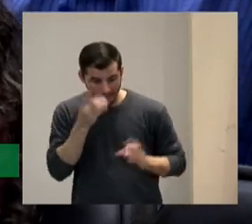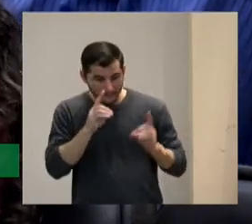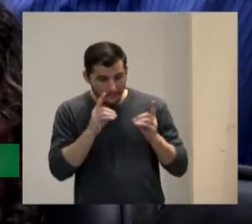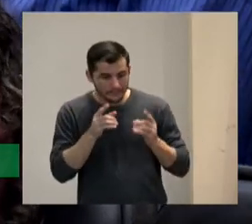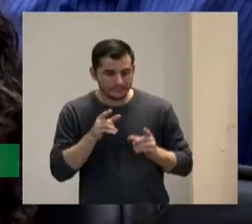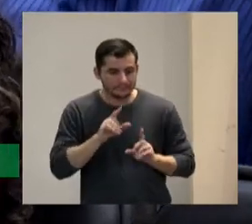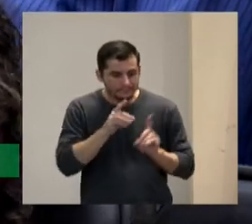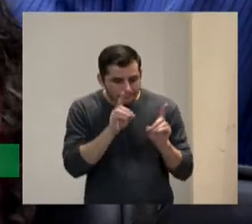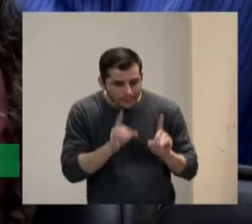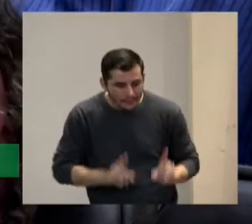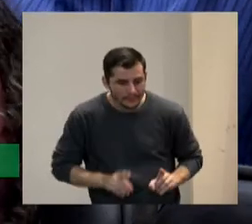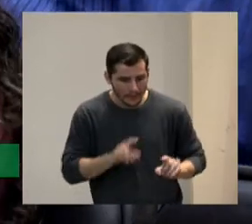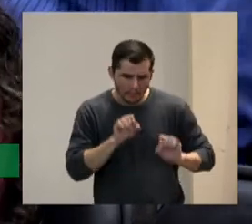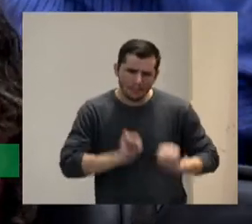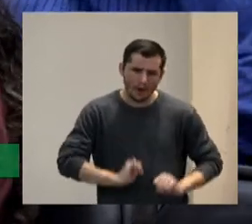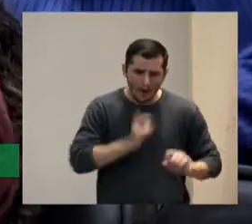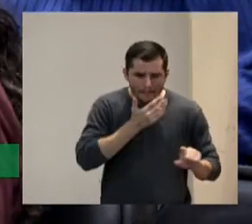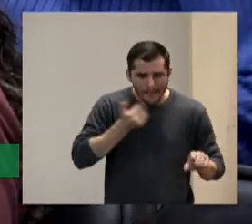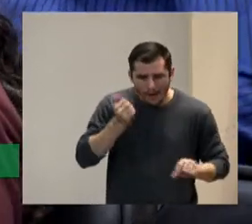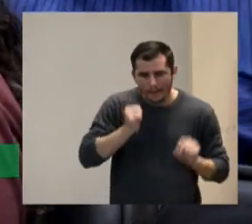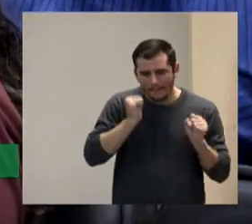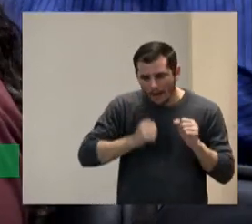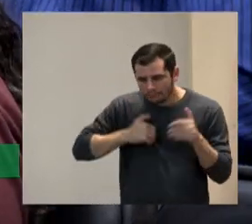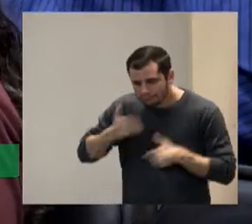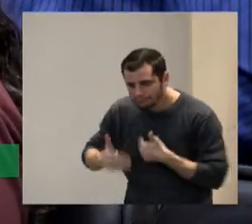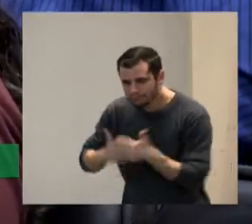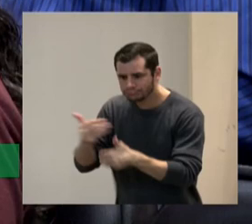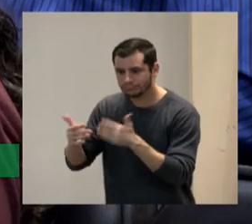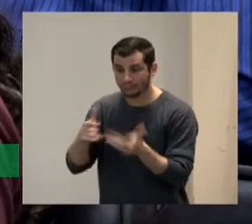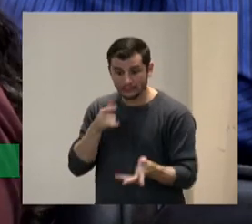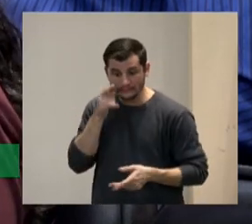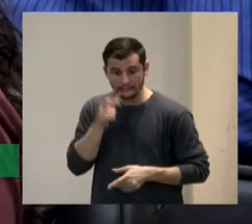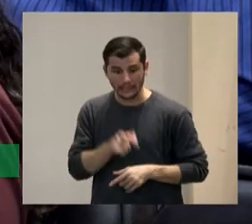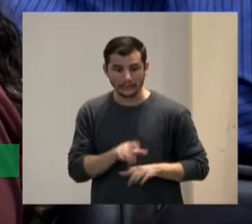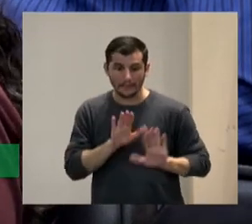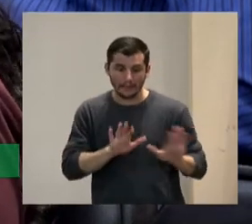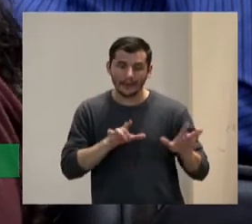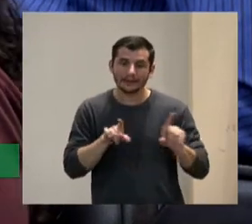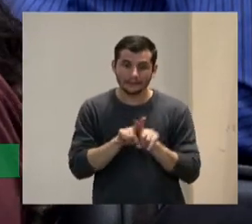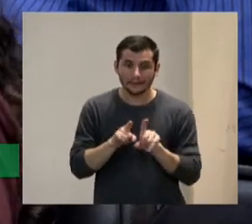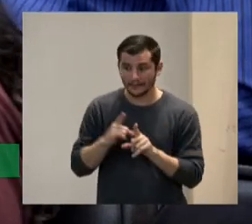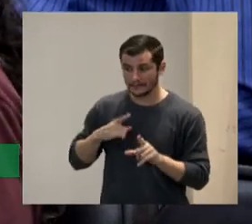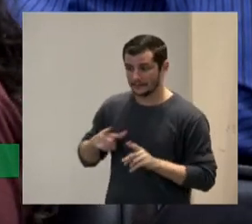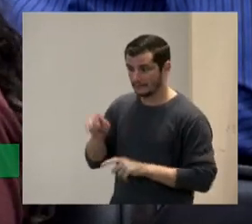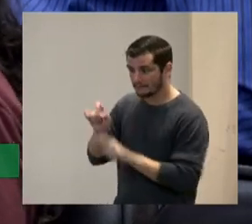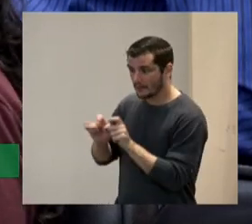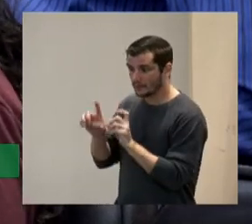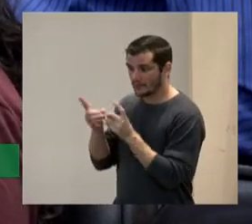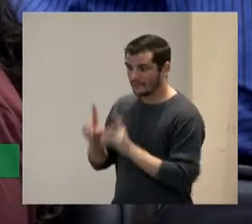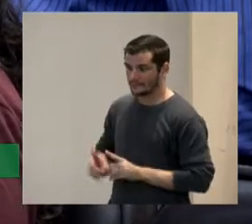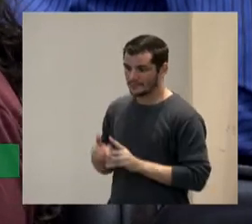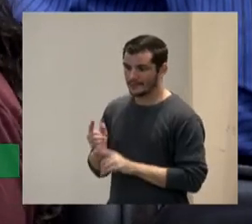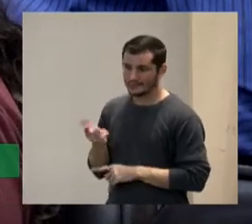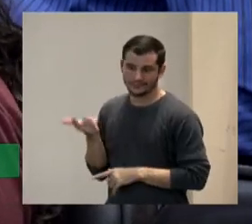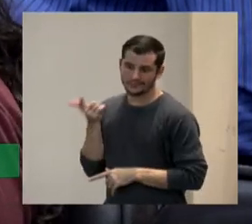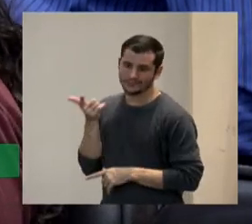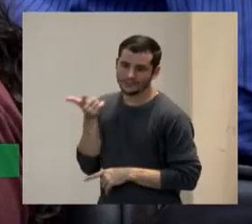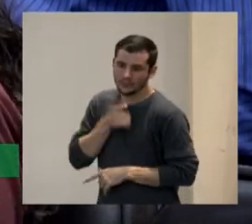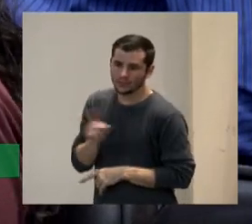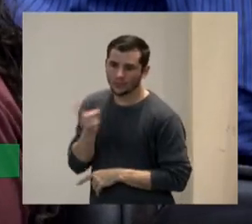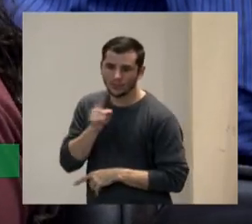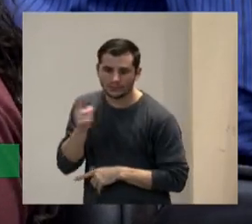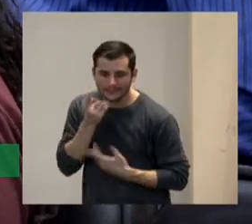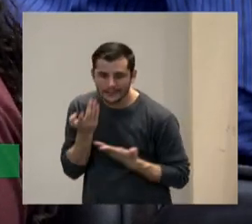melhor nós podemos ir para frente é interessante só que também tem pessoas PCDs que nunca vão alcançar esse potencial